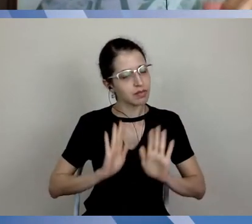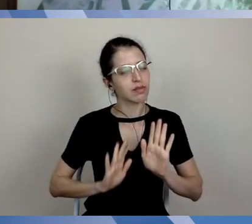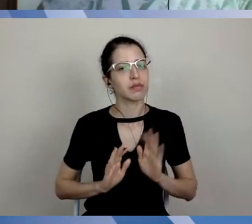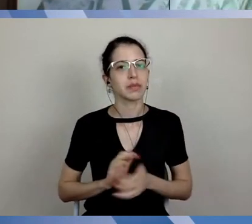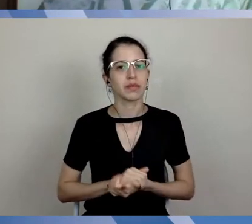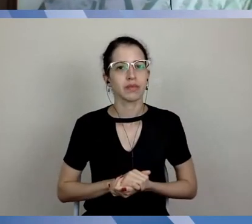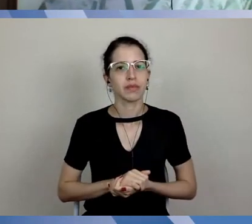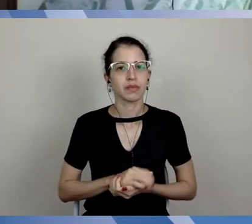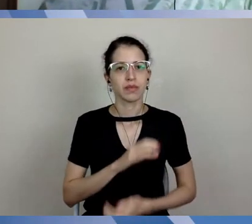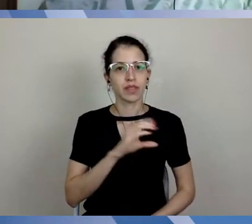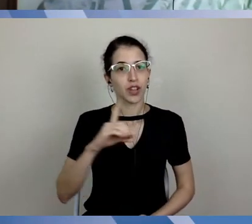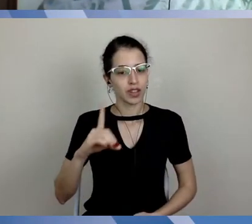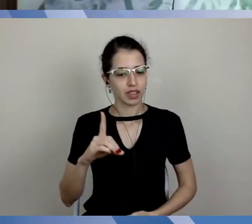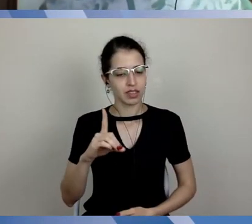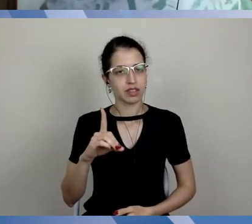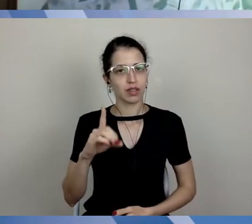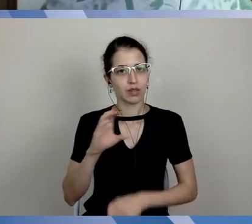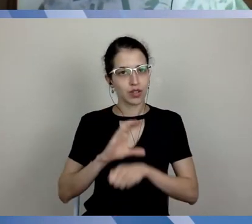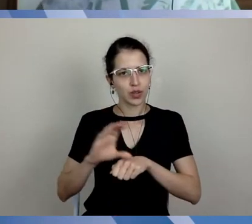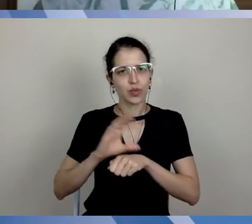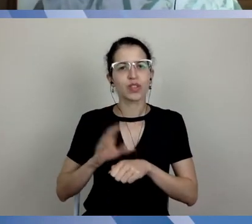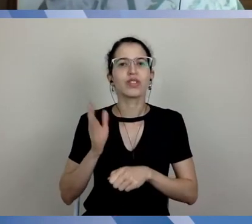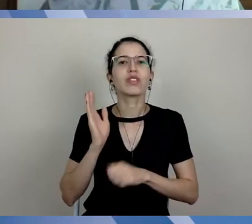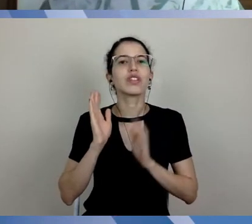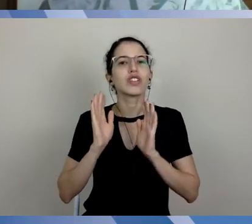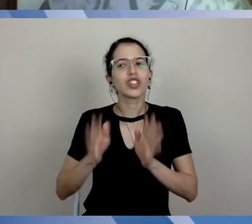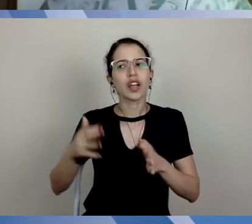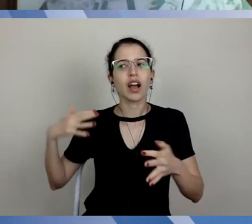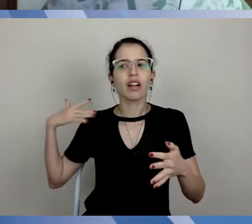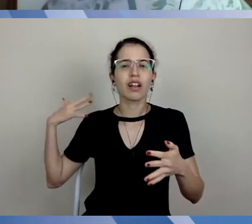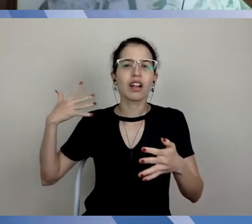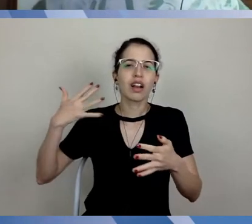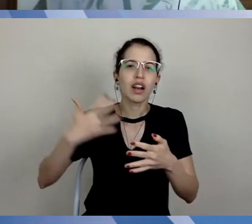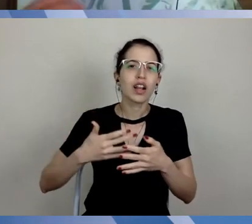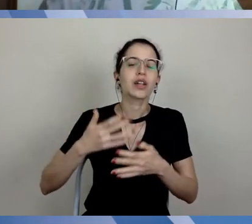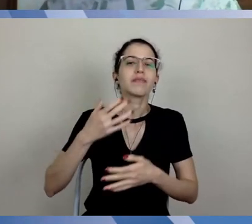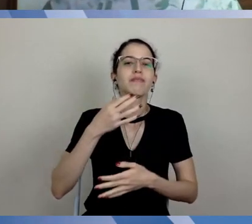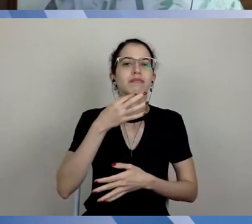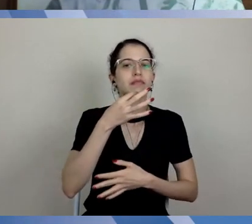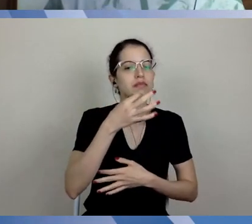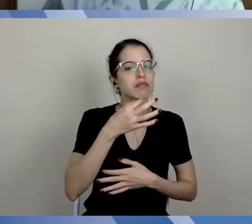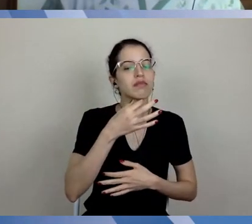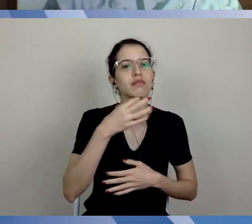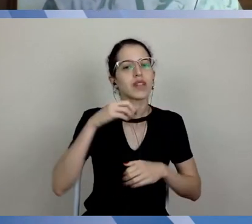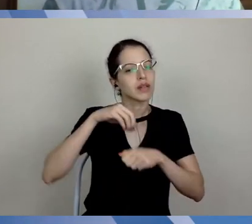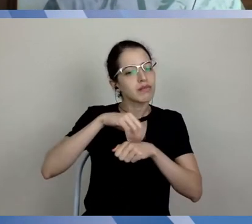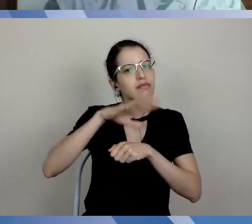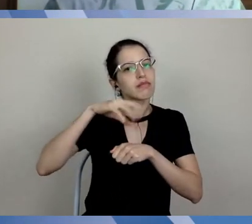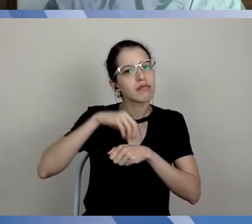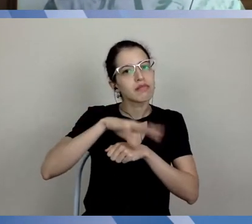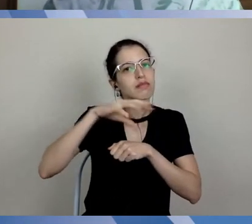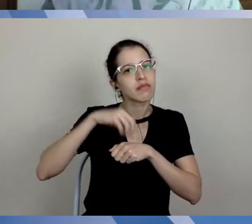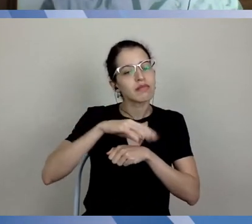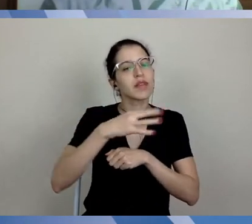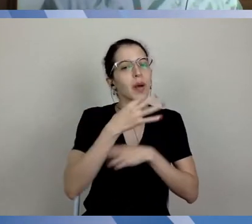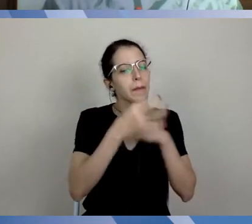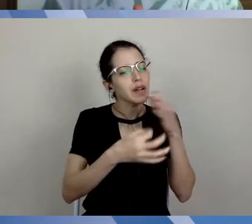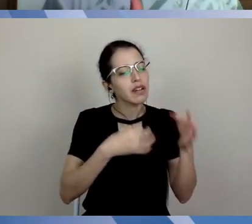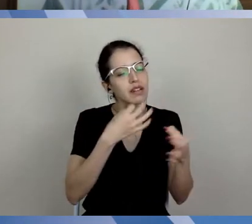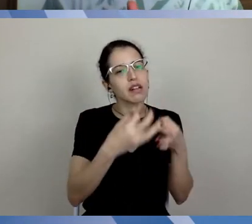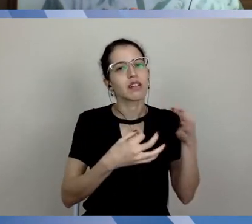já têm feito sugestões já há muito tempo, não só as coordenações de curso, já há muito tempo, só a gente, o seguinte,